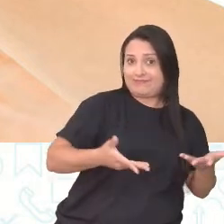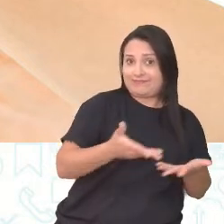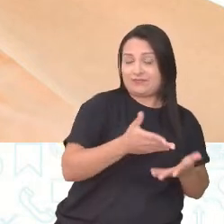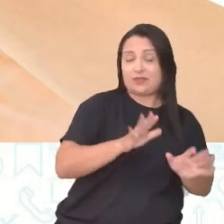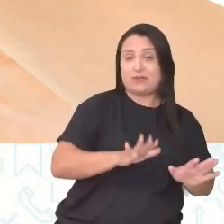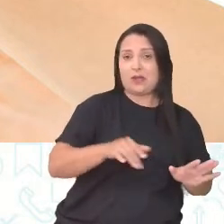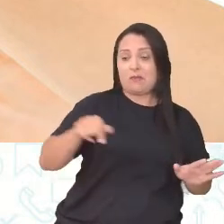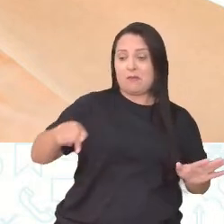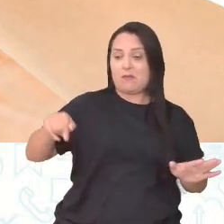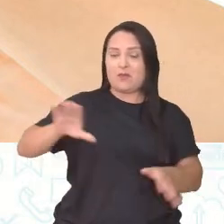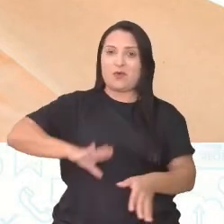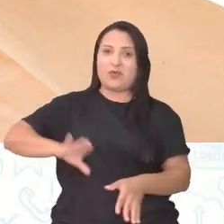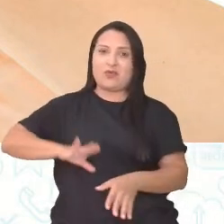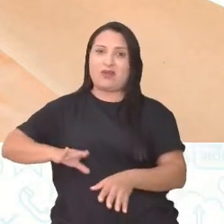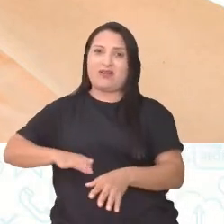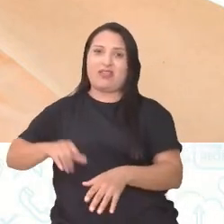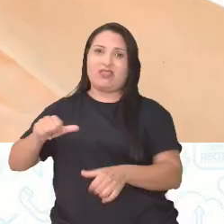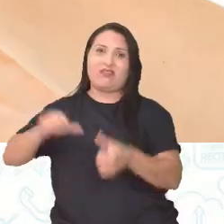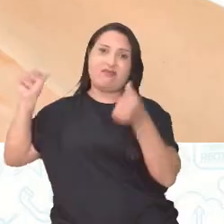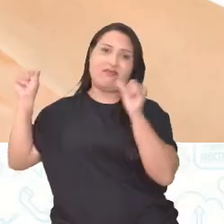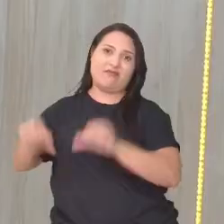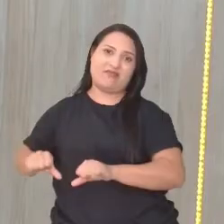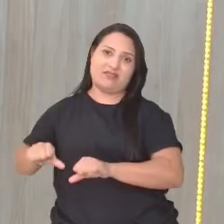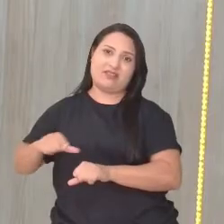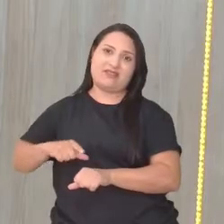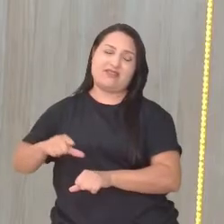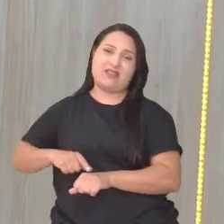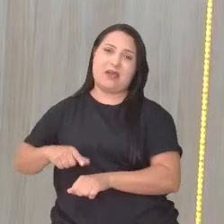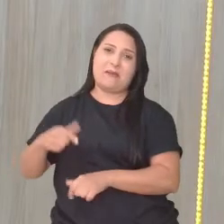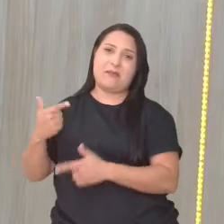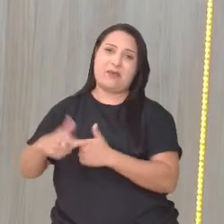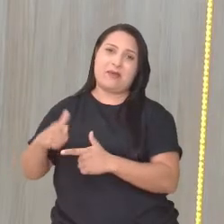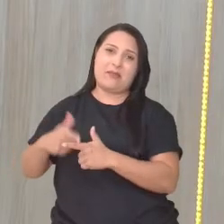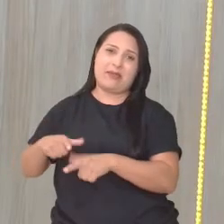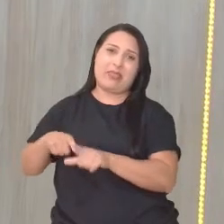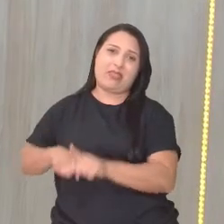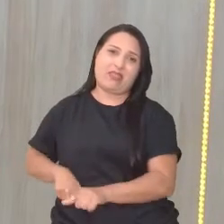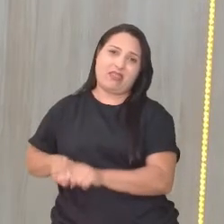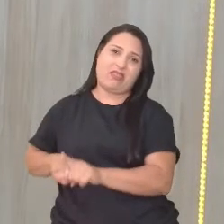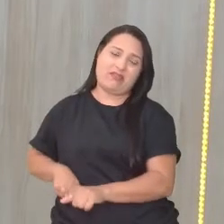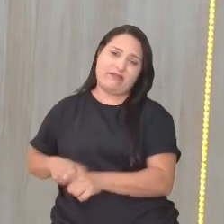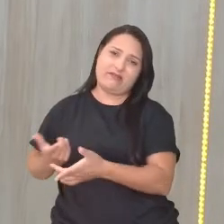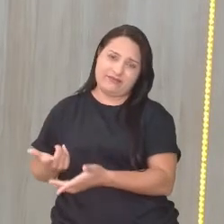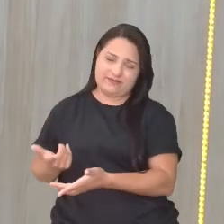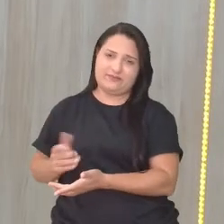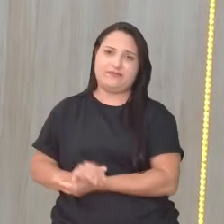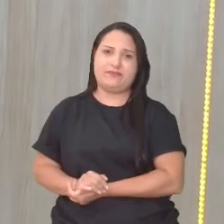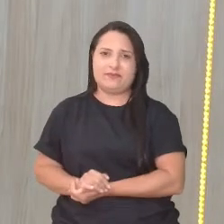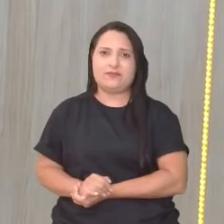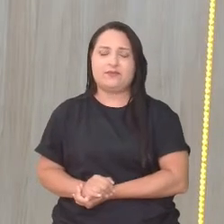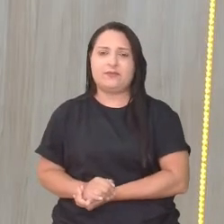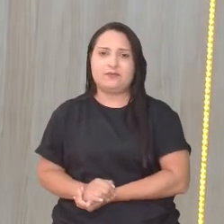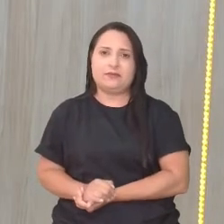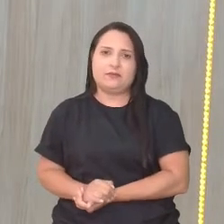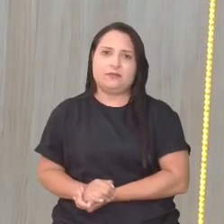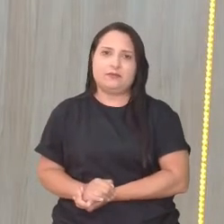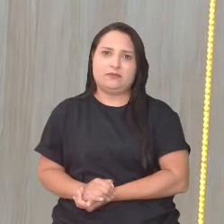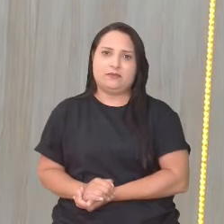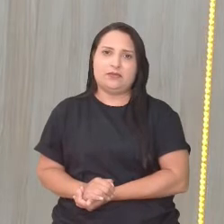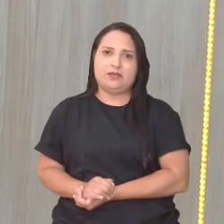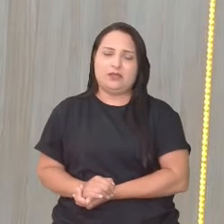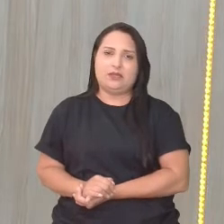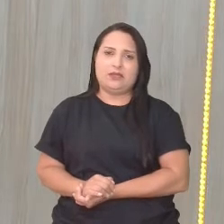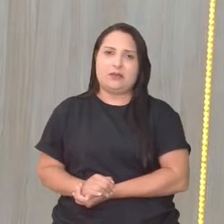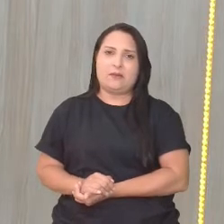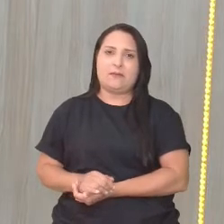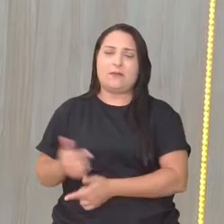Portugal está aqui quebrado. Está cheio de dívidas. Numa grave crise